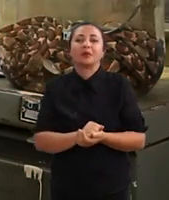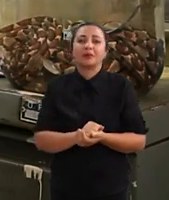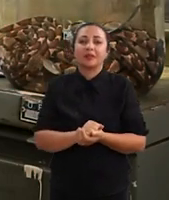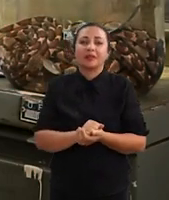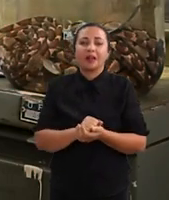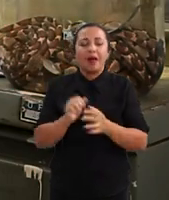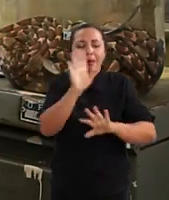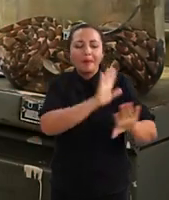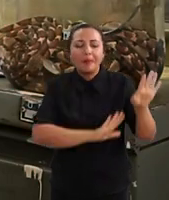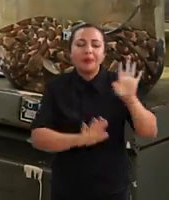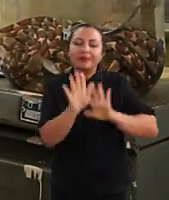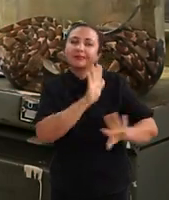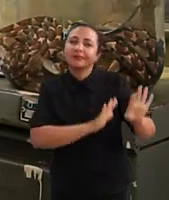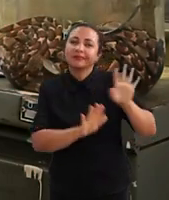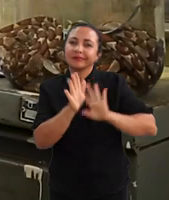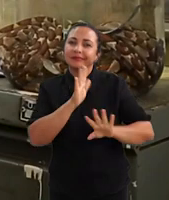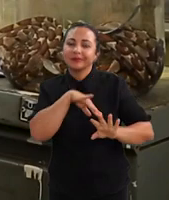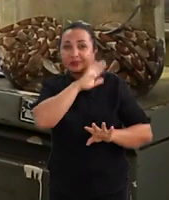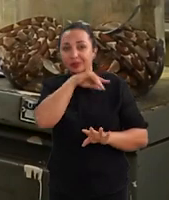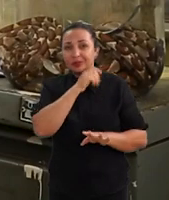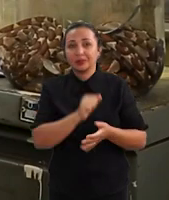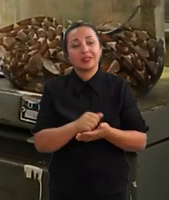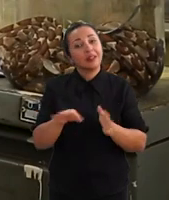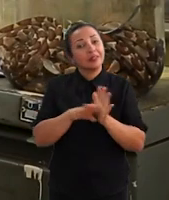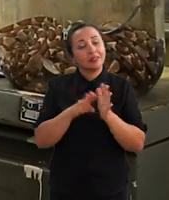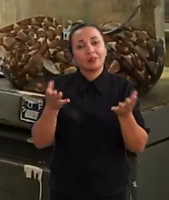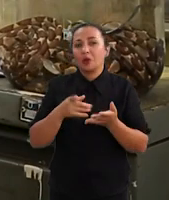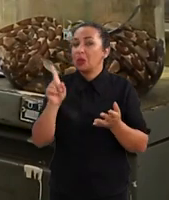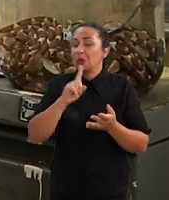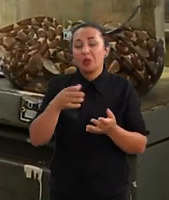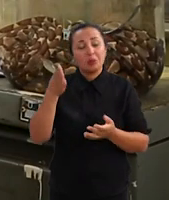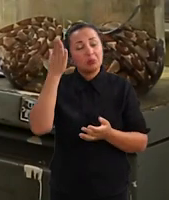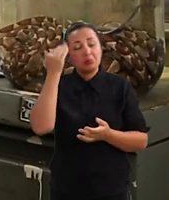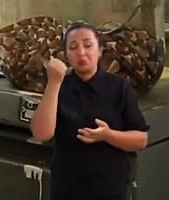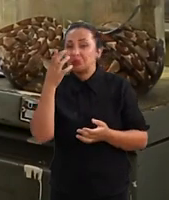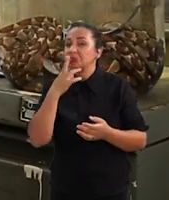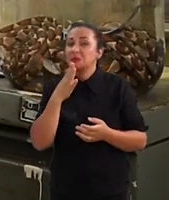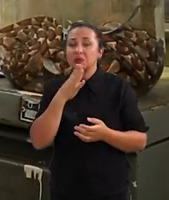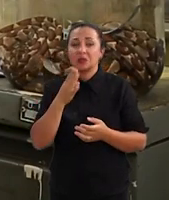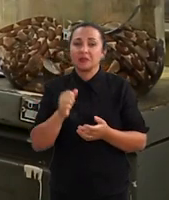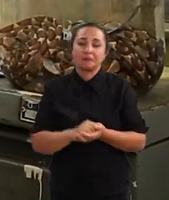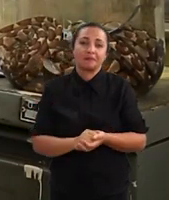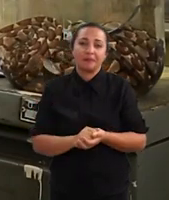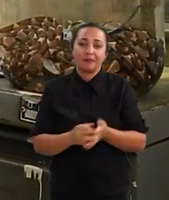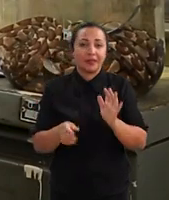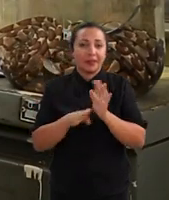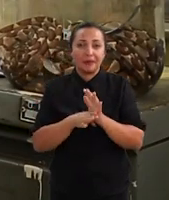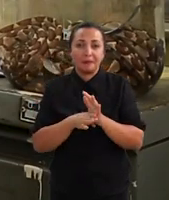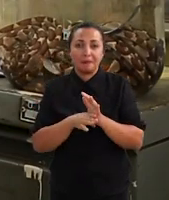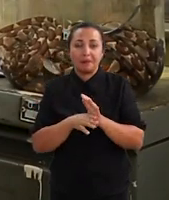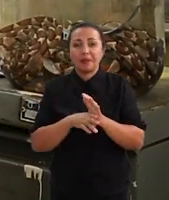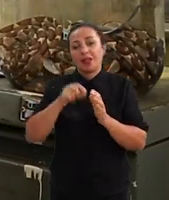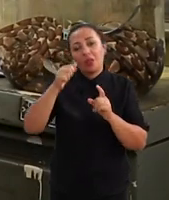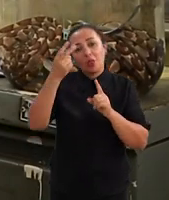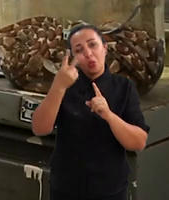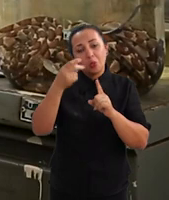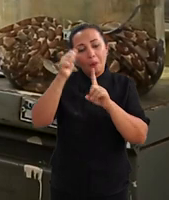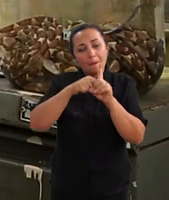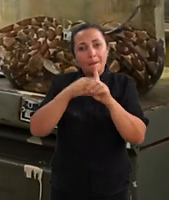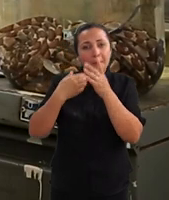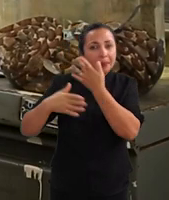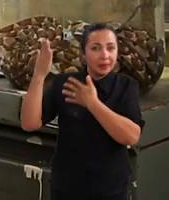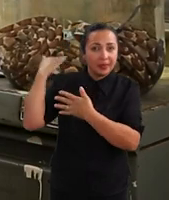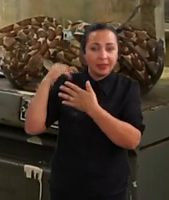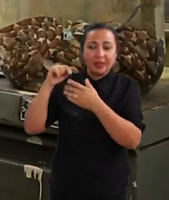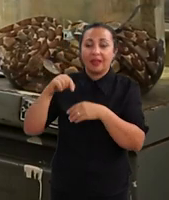proteger essas linhagens que até então a gente não identificava como diferentes. Até dois meses atrás,